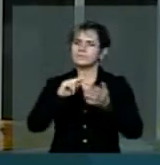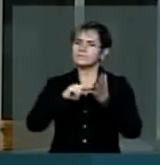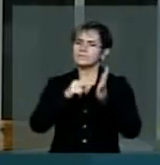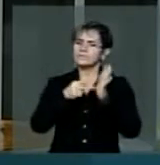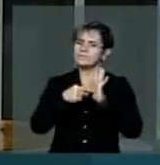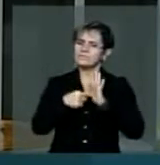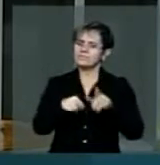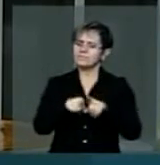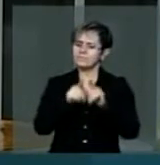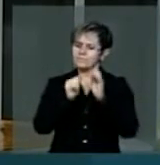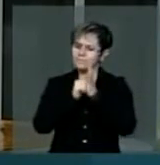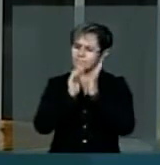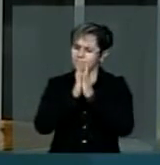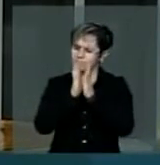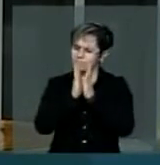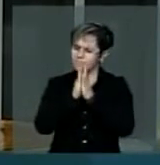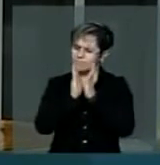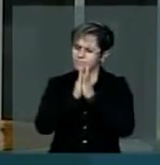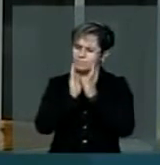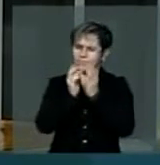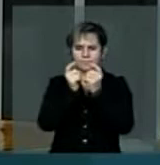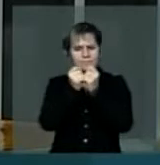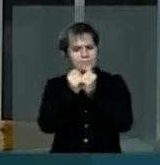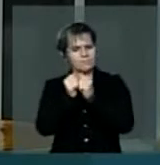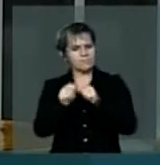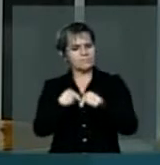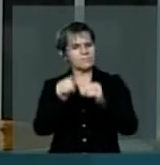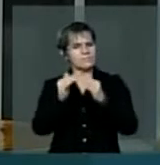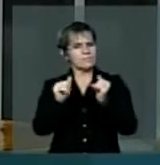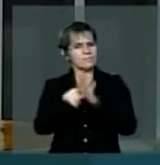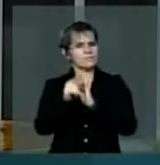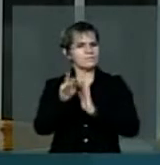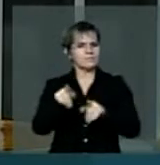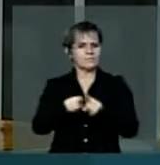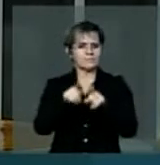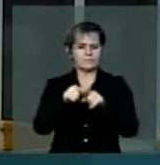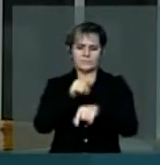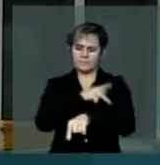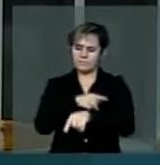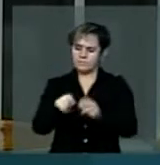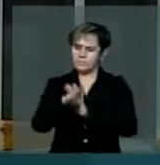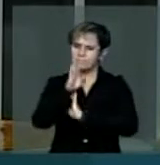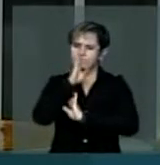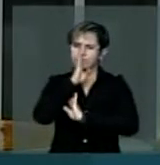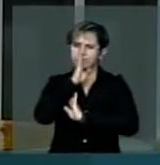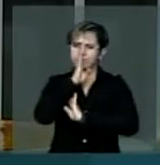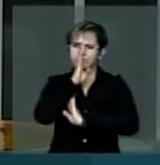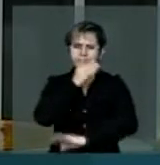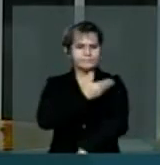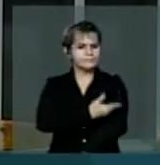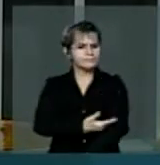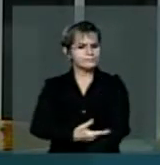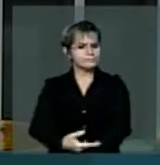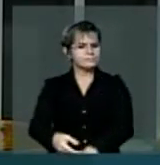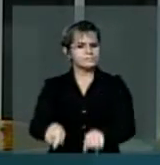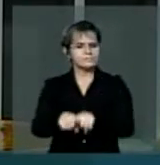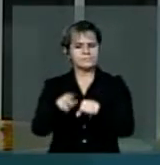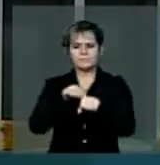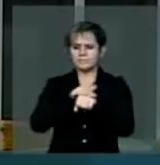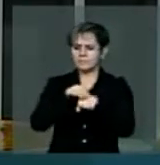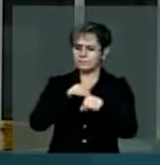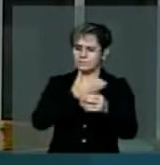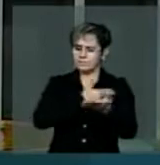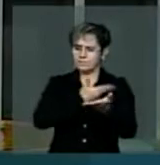De rezar sem cessar e de ter existido plenamente a pedagogia do silêncio, De conversar com